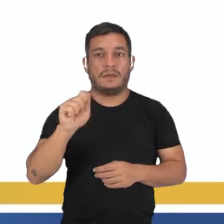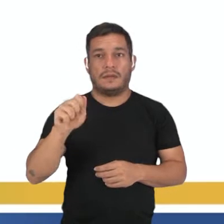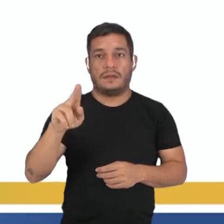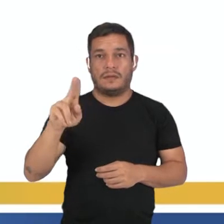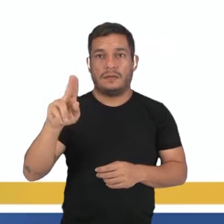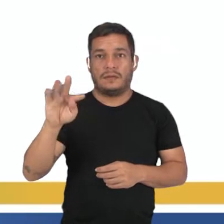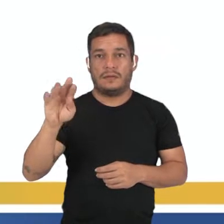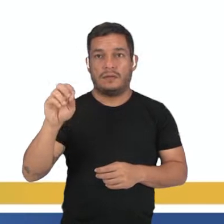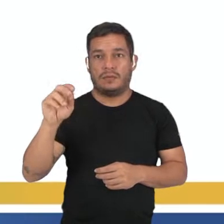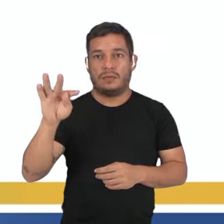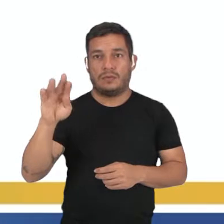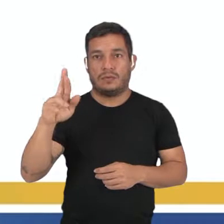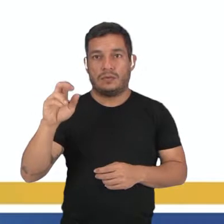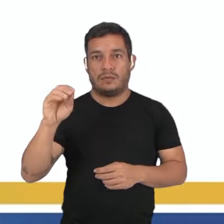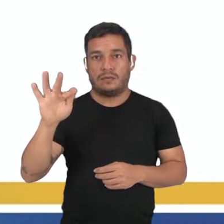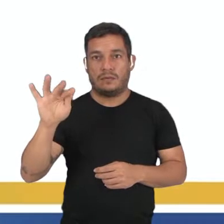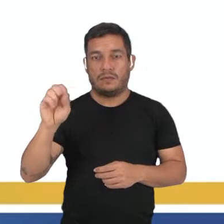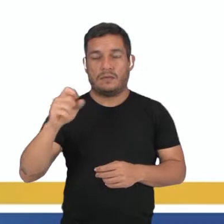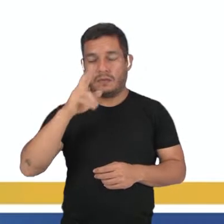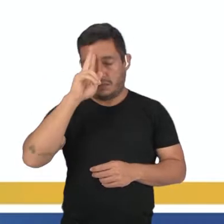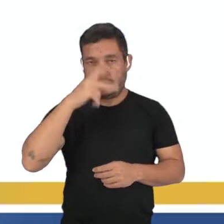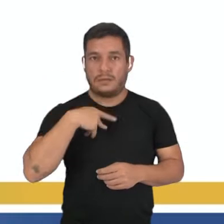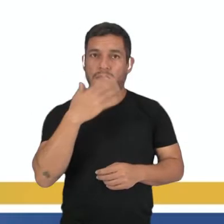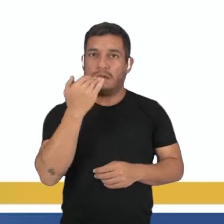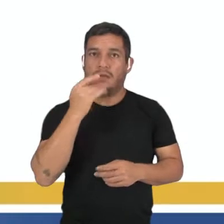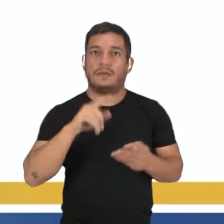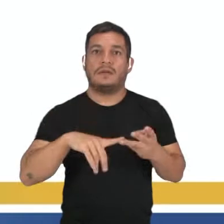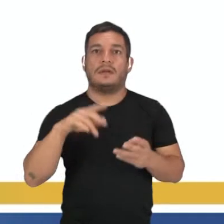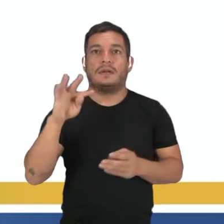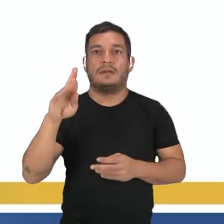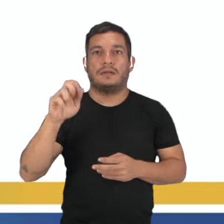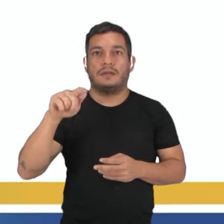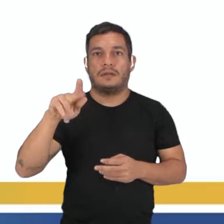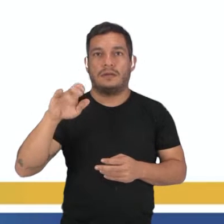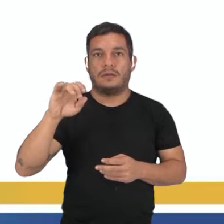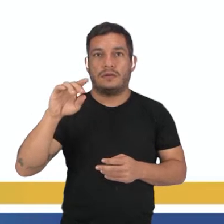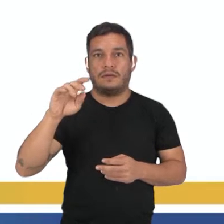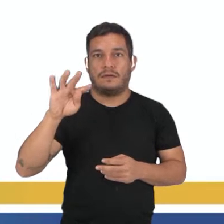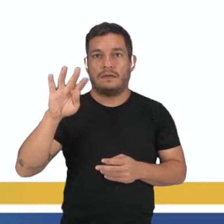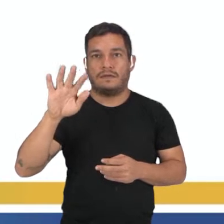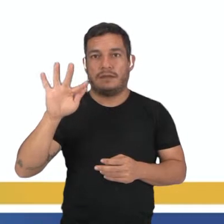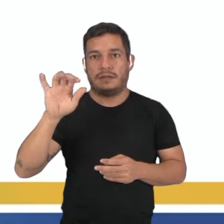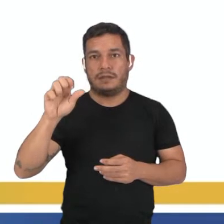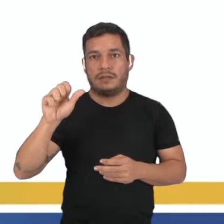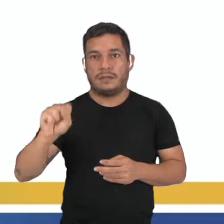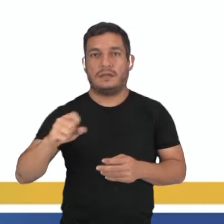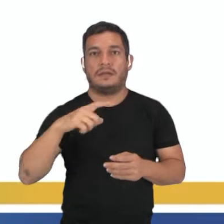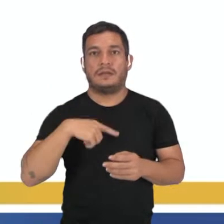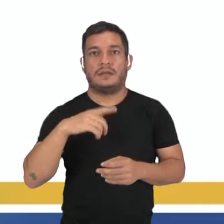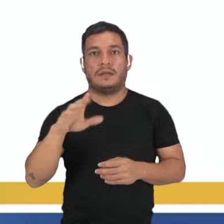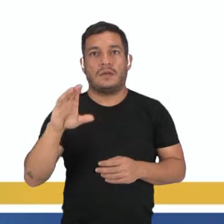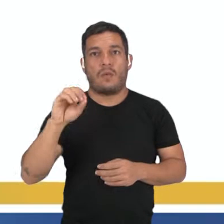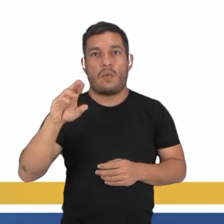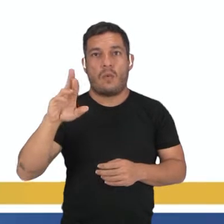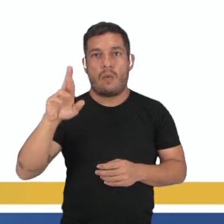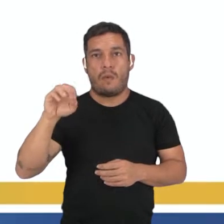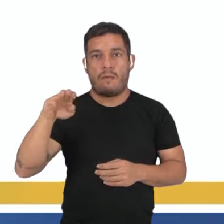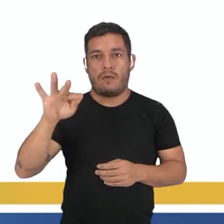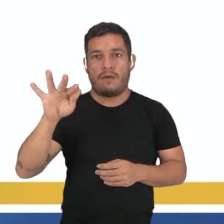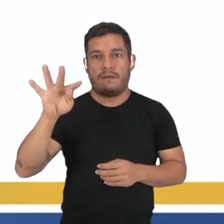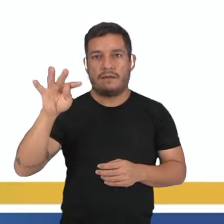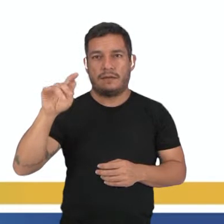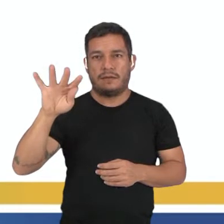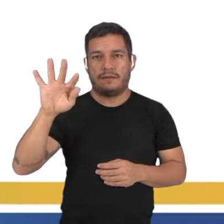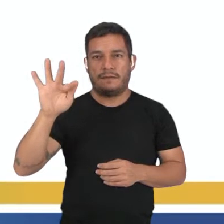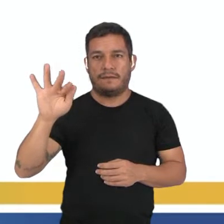né, porque produzem o seu próprio alimento, são traqueófitas e são cormófitas, ou seja, vão possuir órgãos diferenciados,